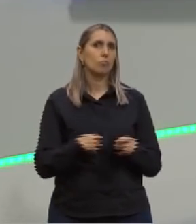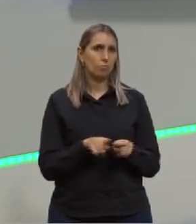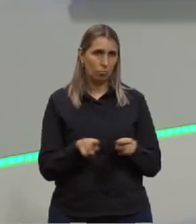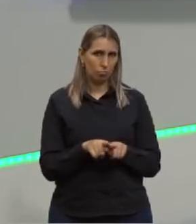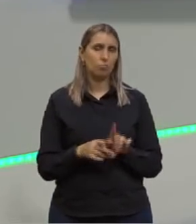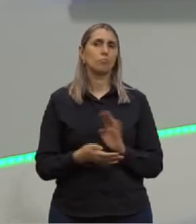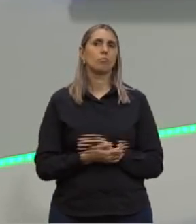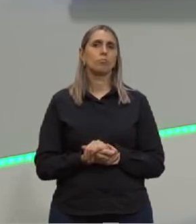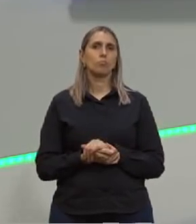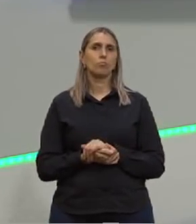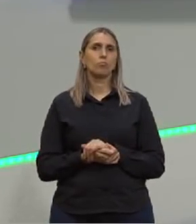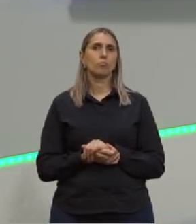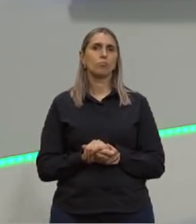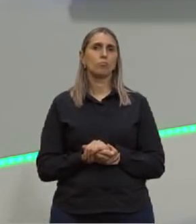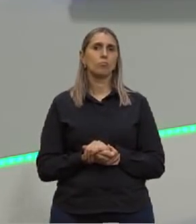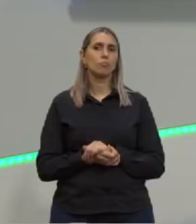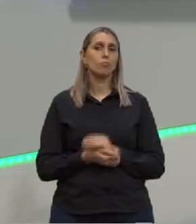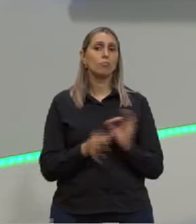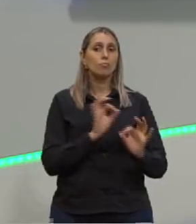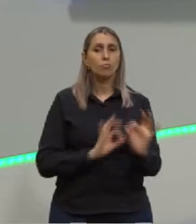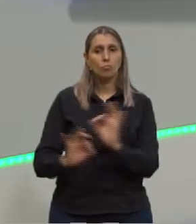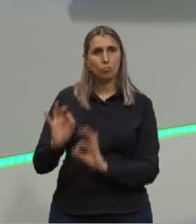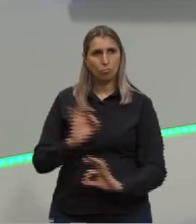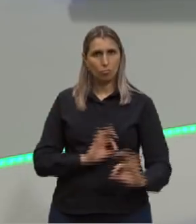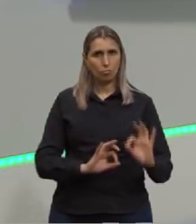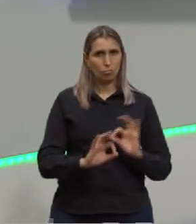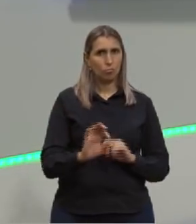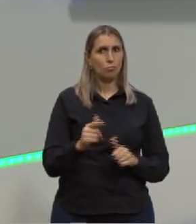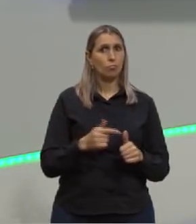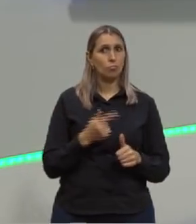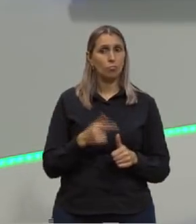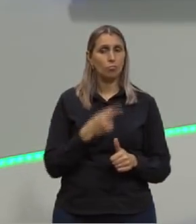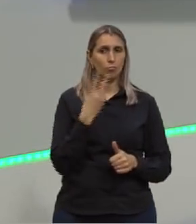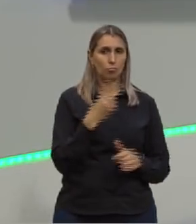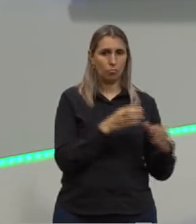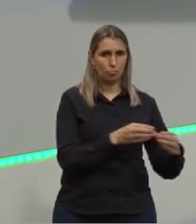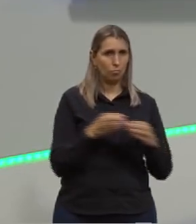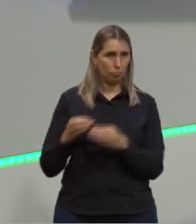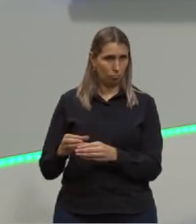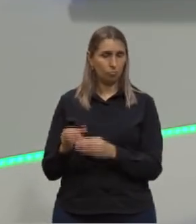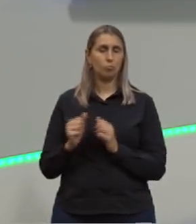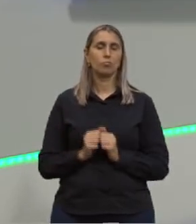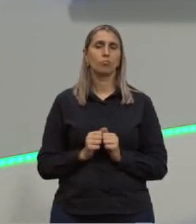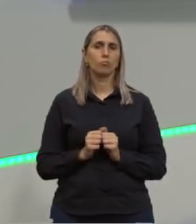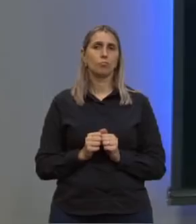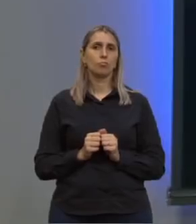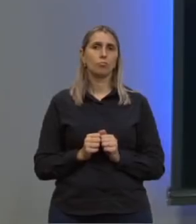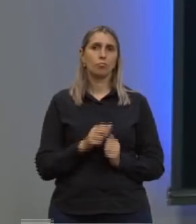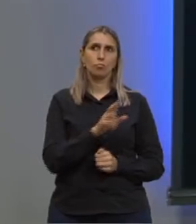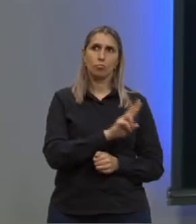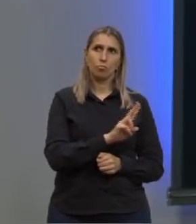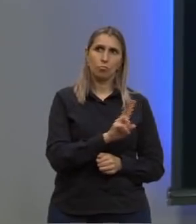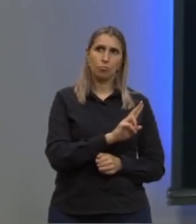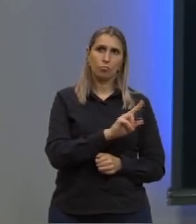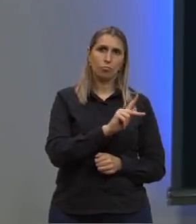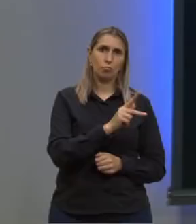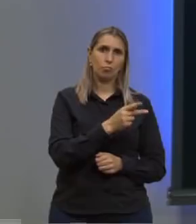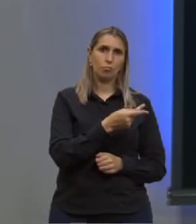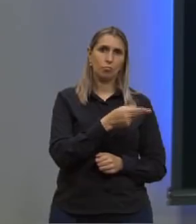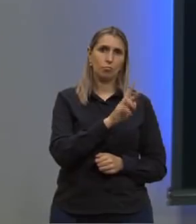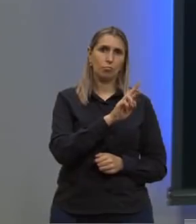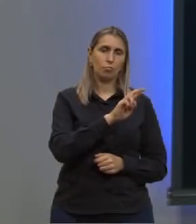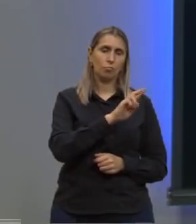Então, elas vão ser classificadas primeiramente em dois grupos, que são as hidrossolúveis,